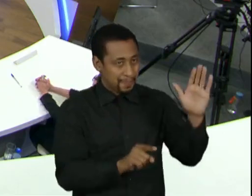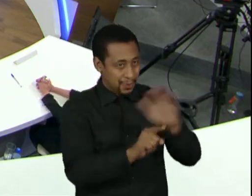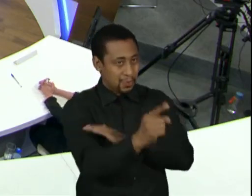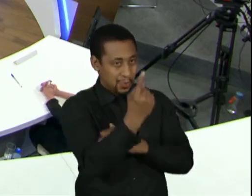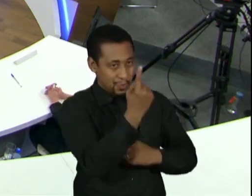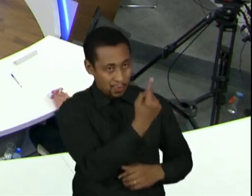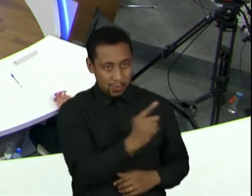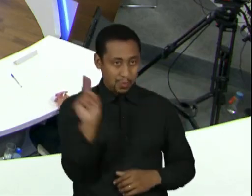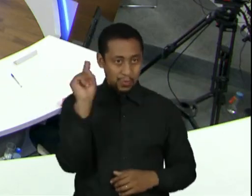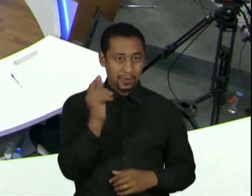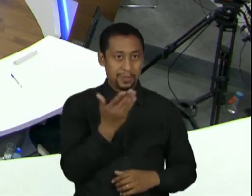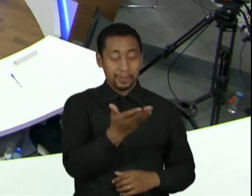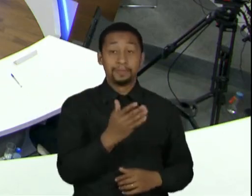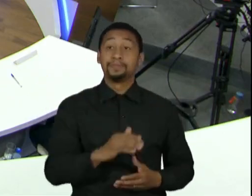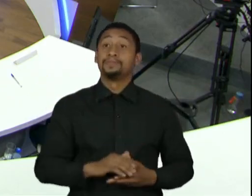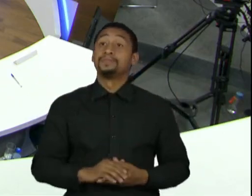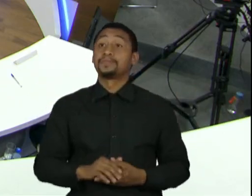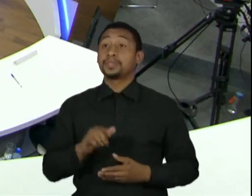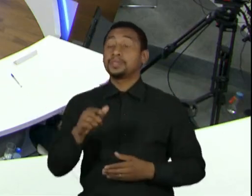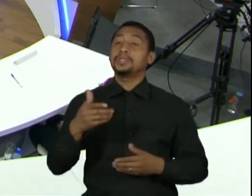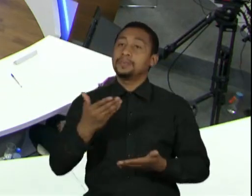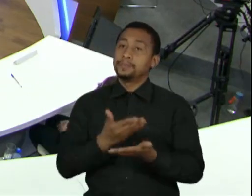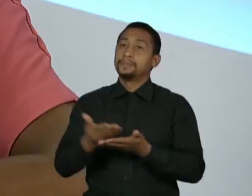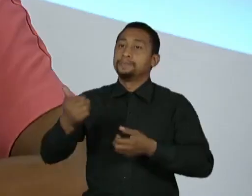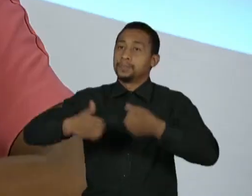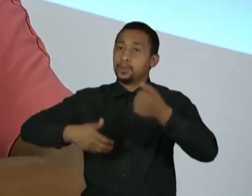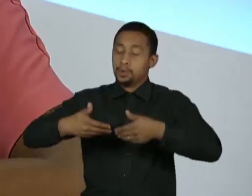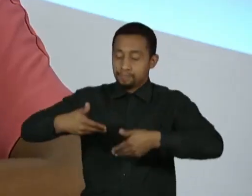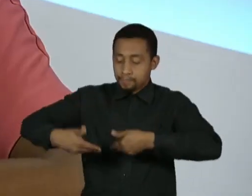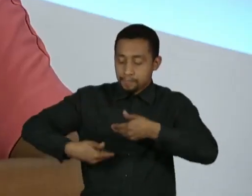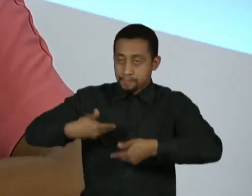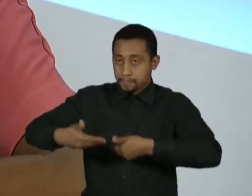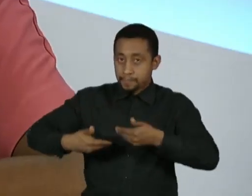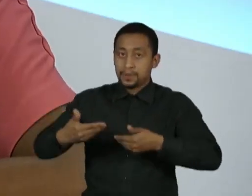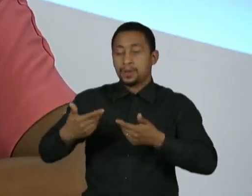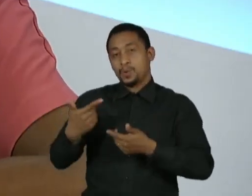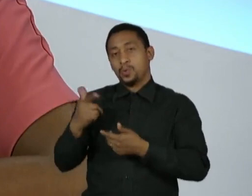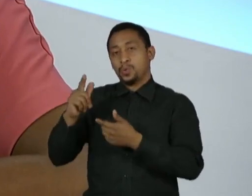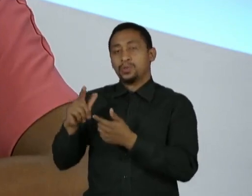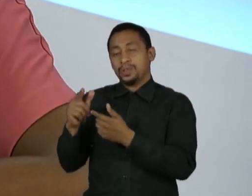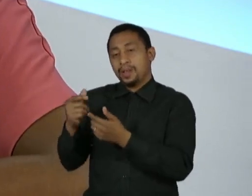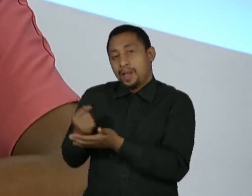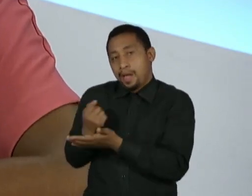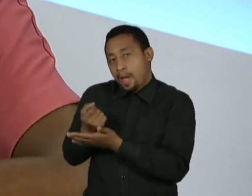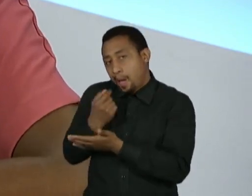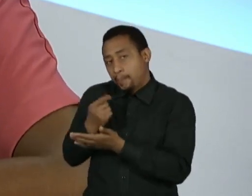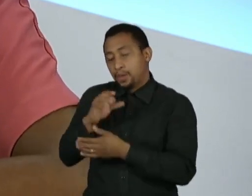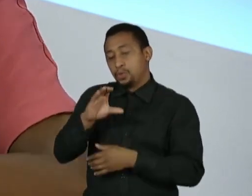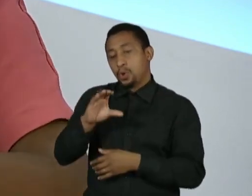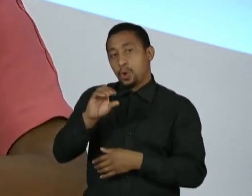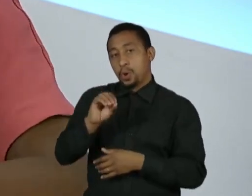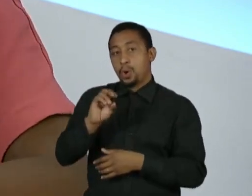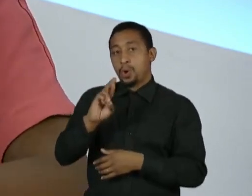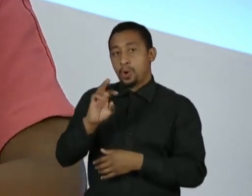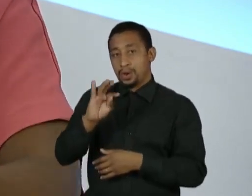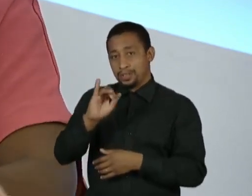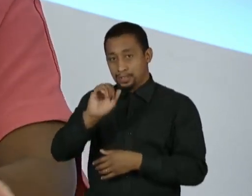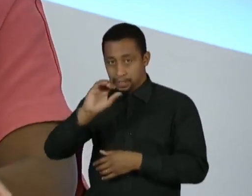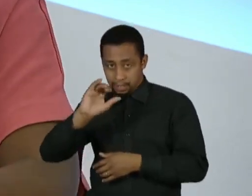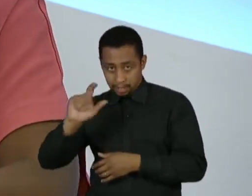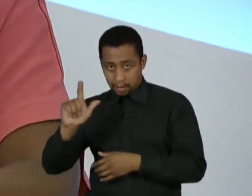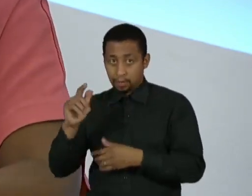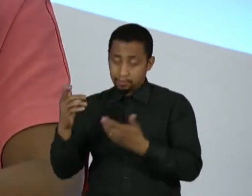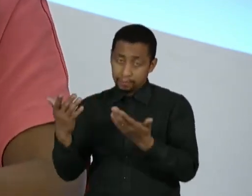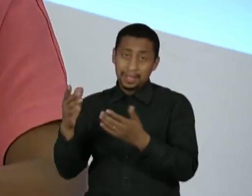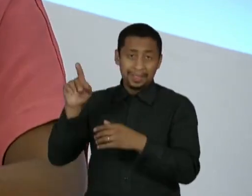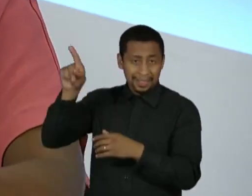Doutor, senhor falou muito da imunoterapia e do carticel, né? E agora em junho teve um congresso muito grande lá nos Estados Unidos para falar sobre as novidades